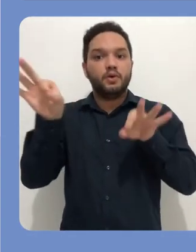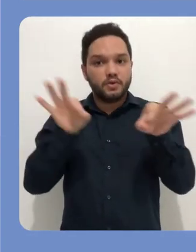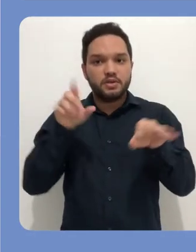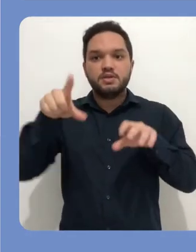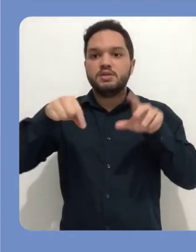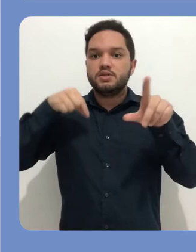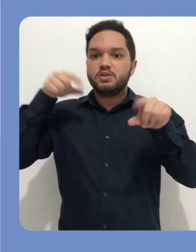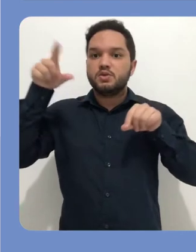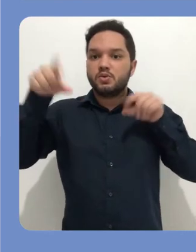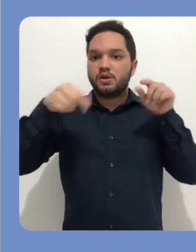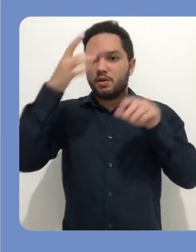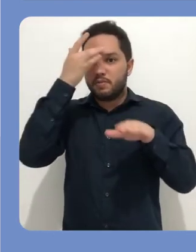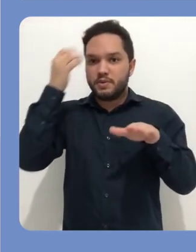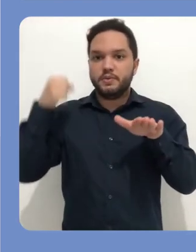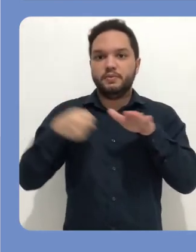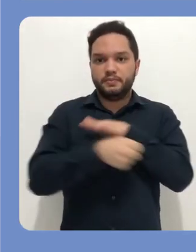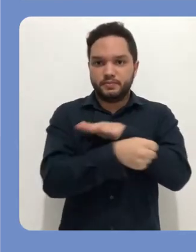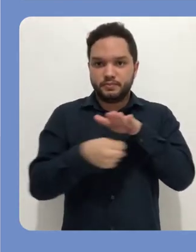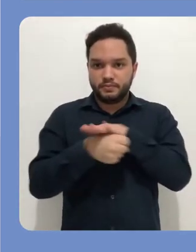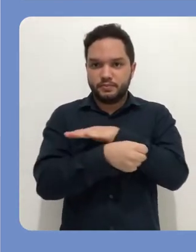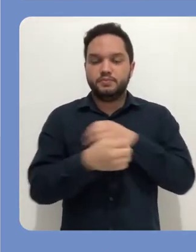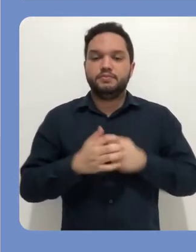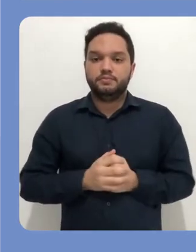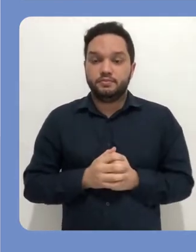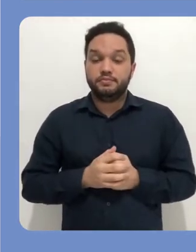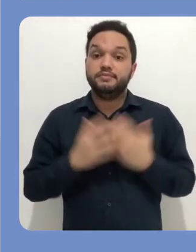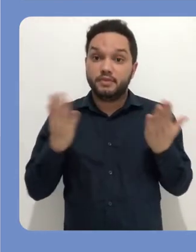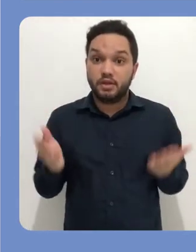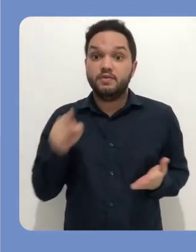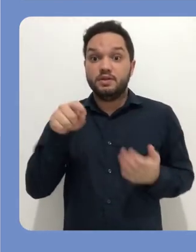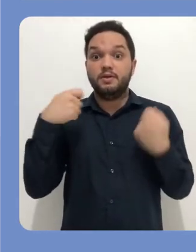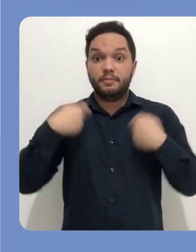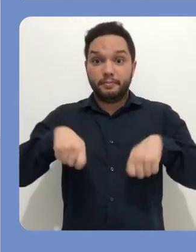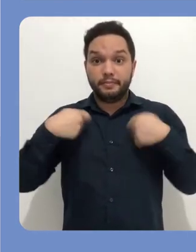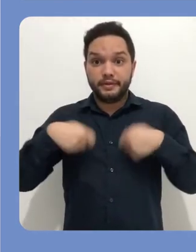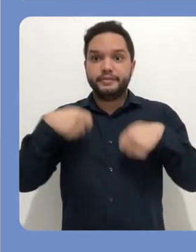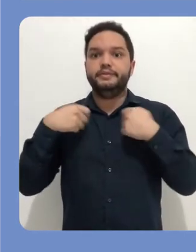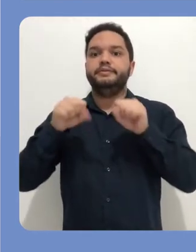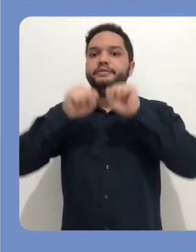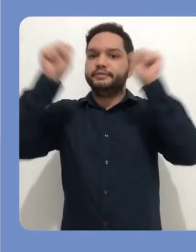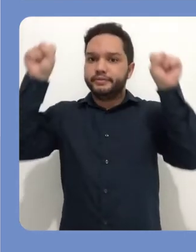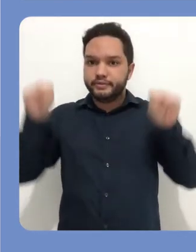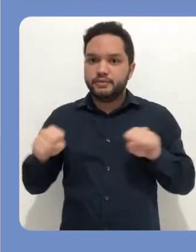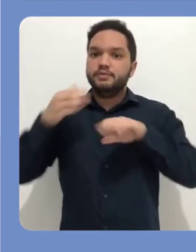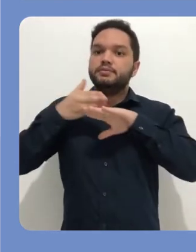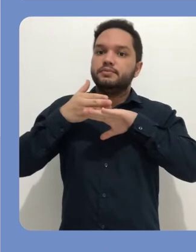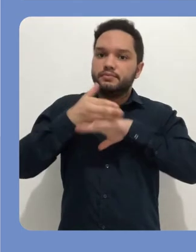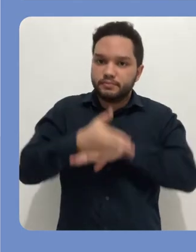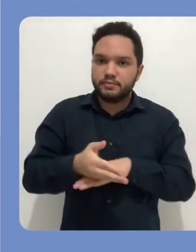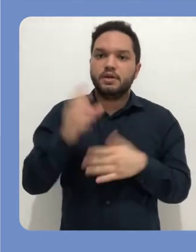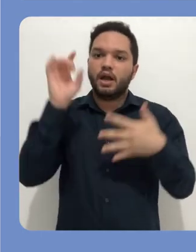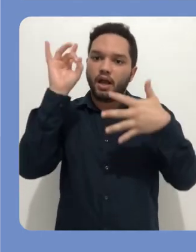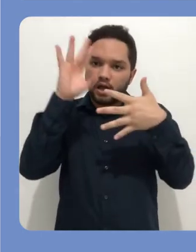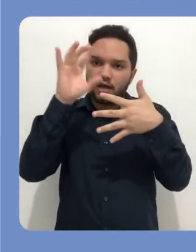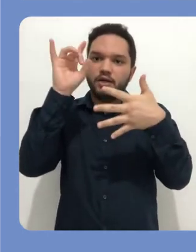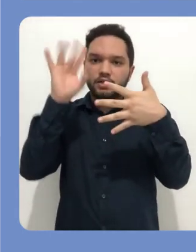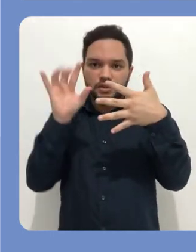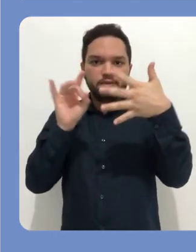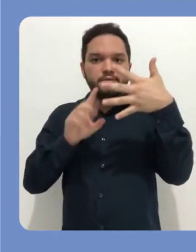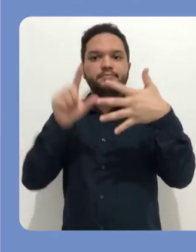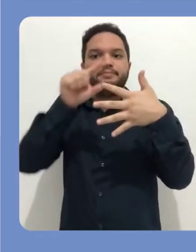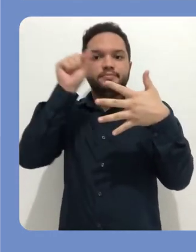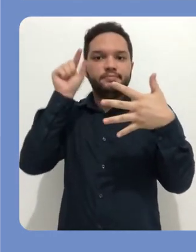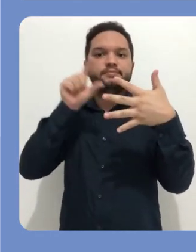inscrever. Mas é você quem faz a gestão daqueles que serão homologados. Em outras palavras, você